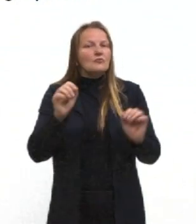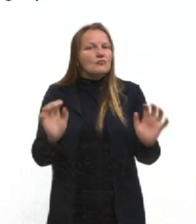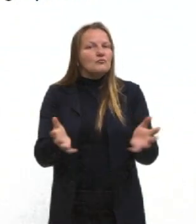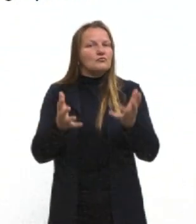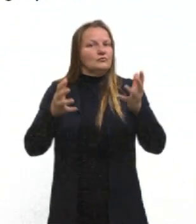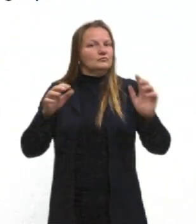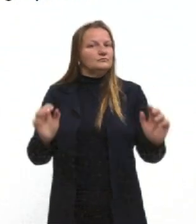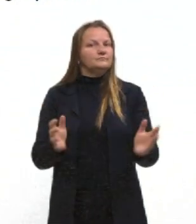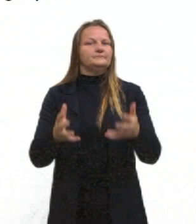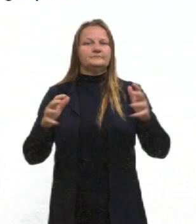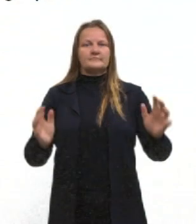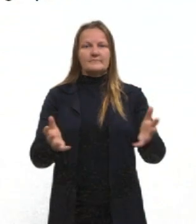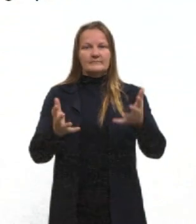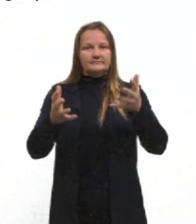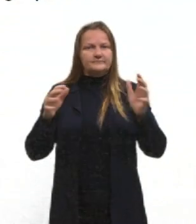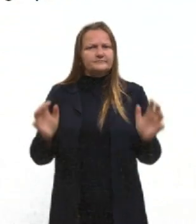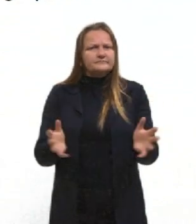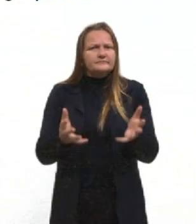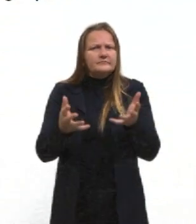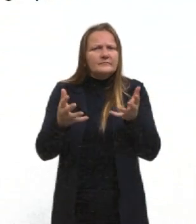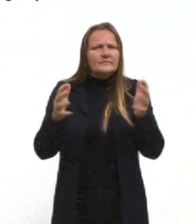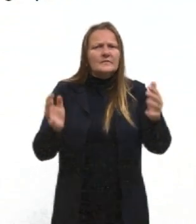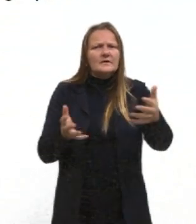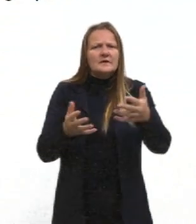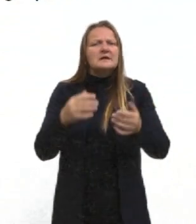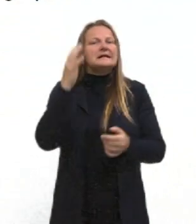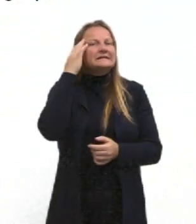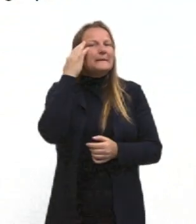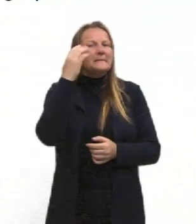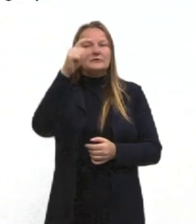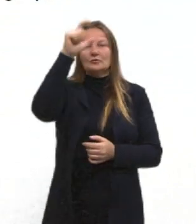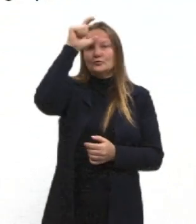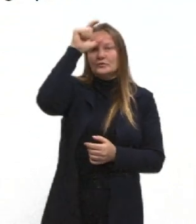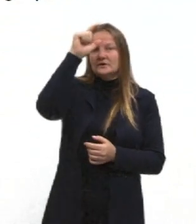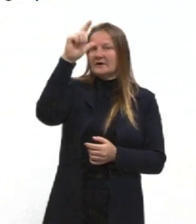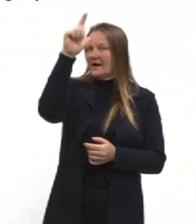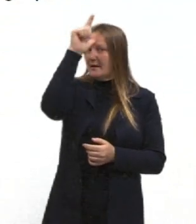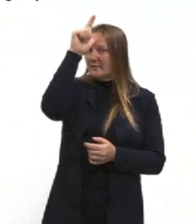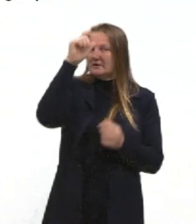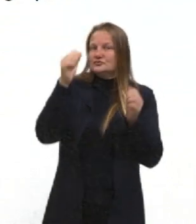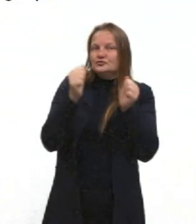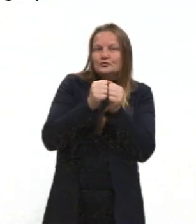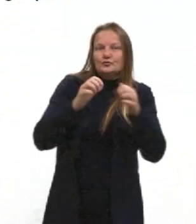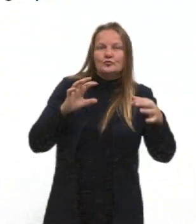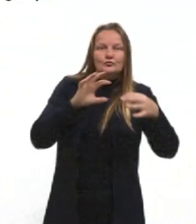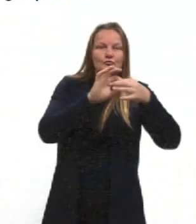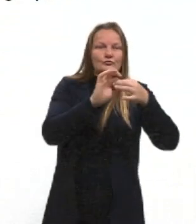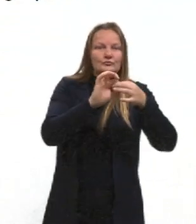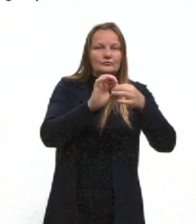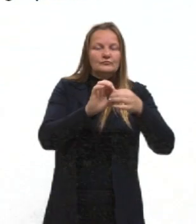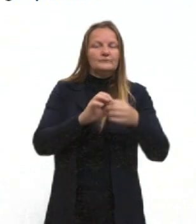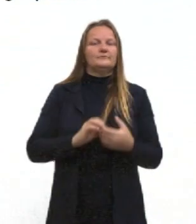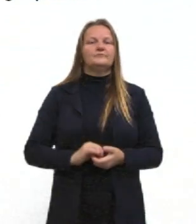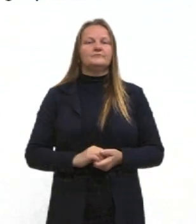esses, sabendo dessa questão aí que o Império Turco otomano estava